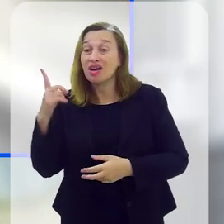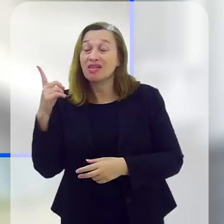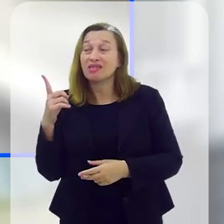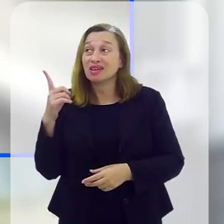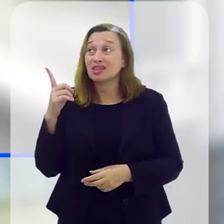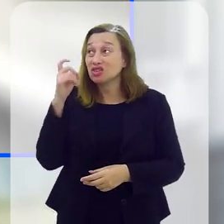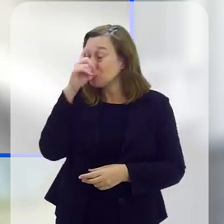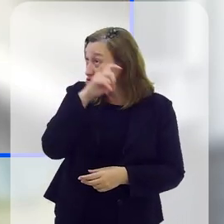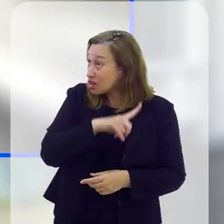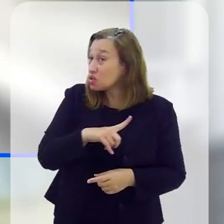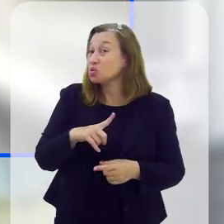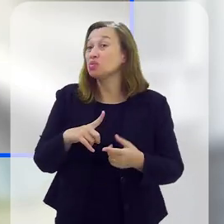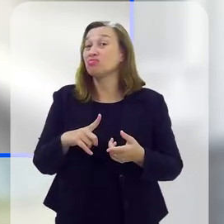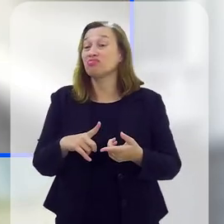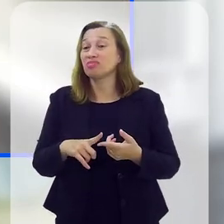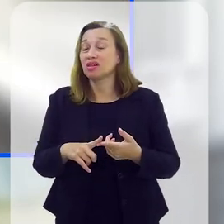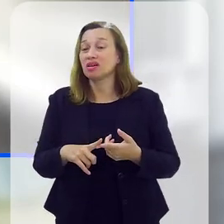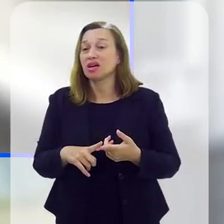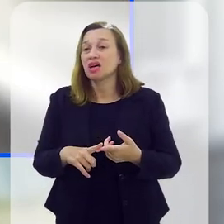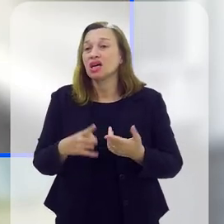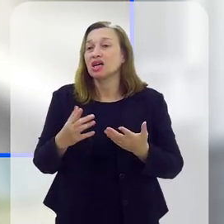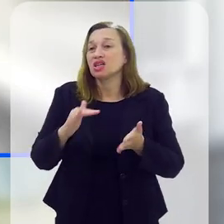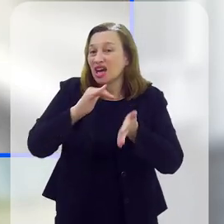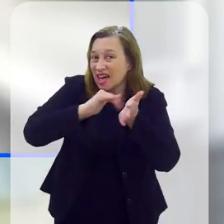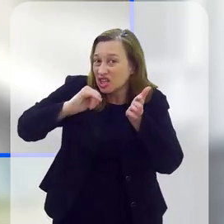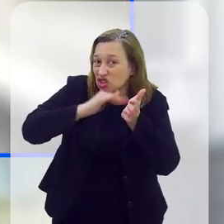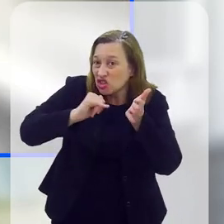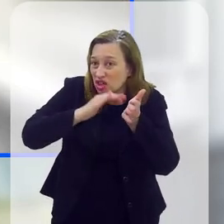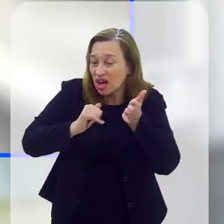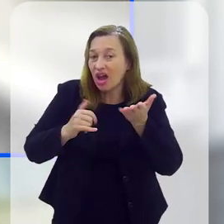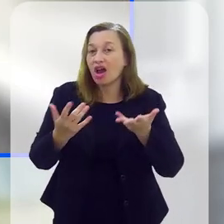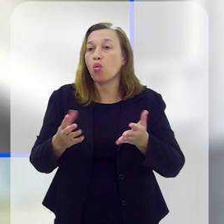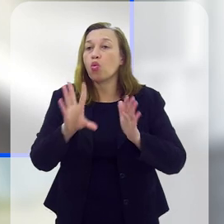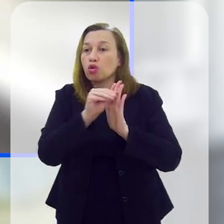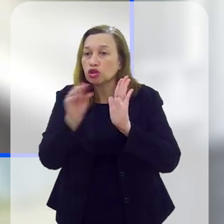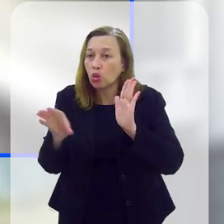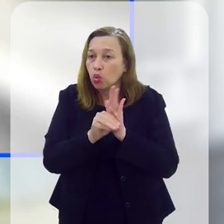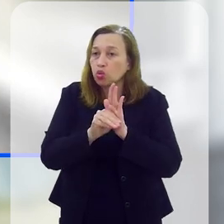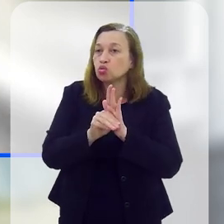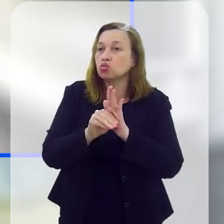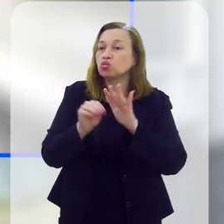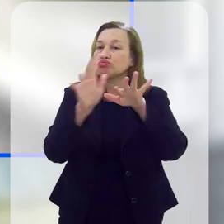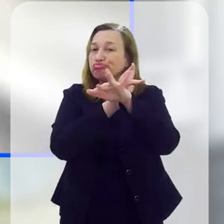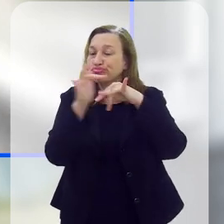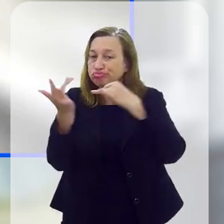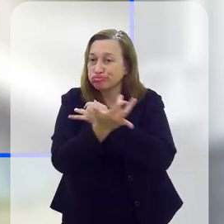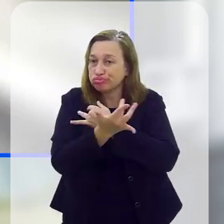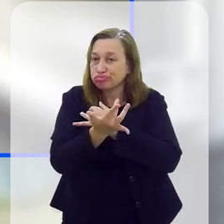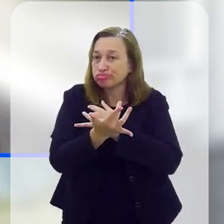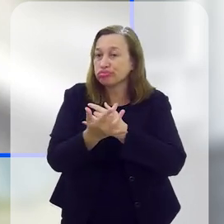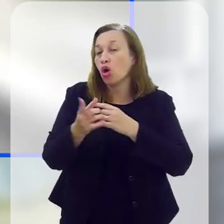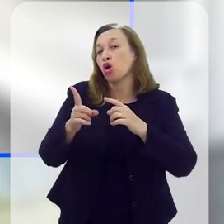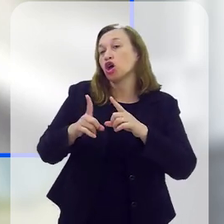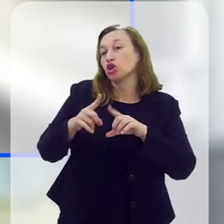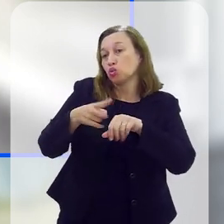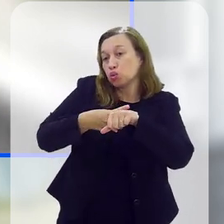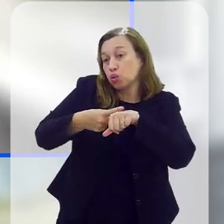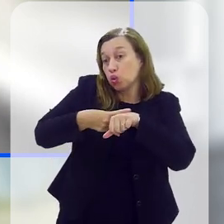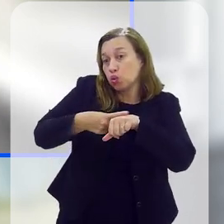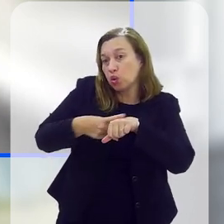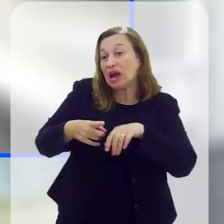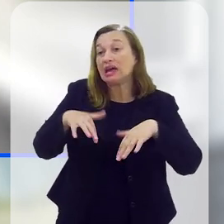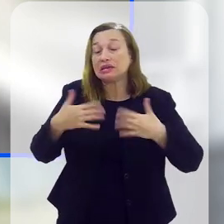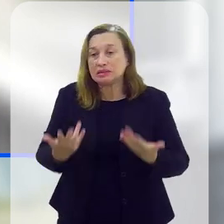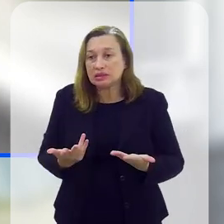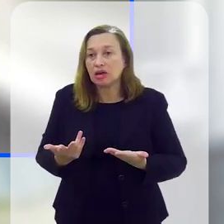para fins comerciais, fica mais delicado ainda, porque fica mais difícil essa parte de retirada do conteúdo, que uma cena de nudez, enfim.